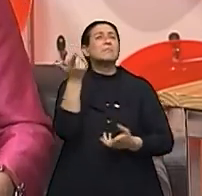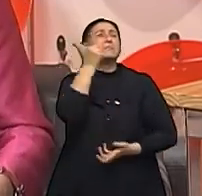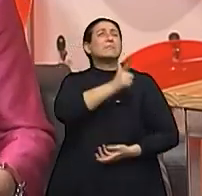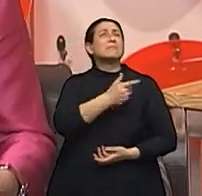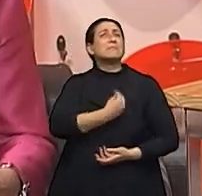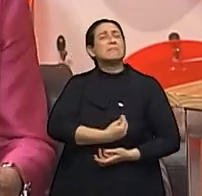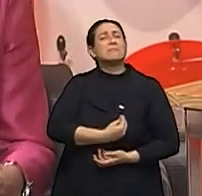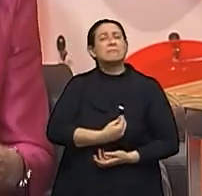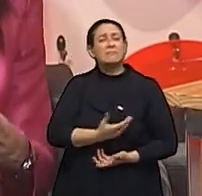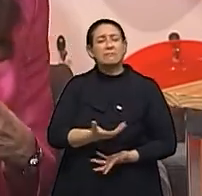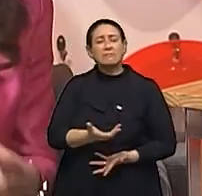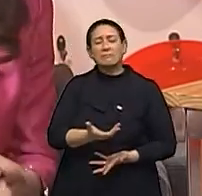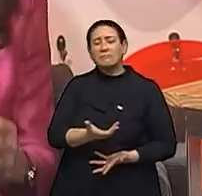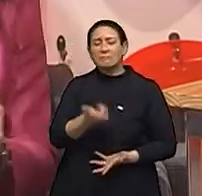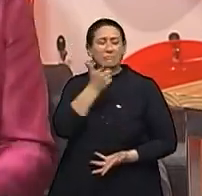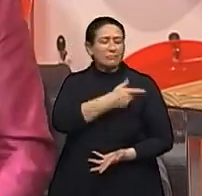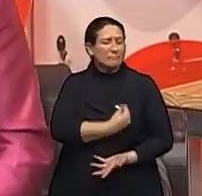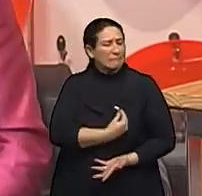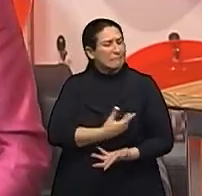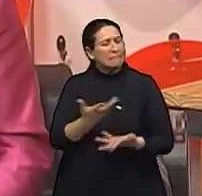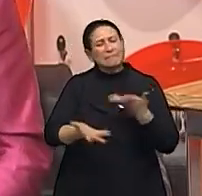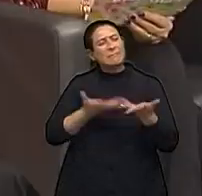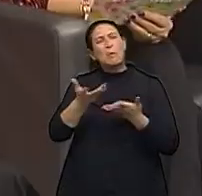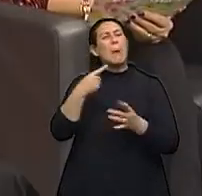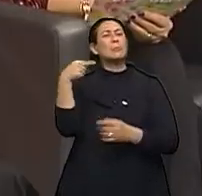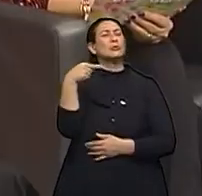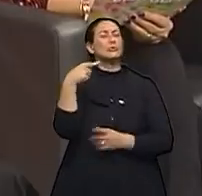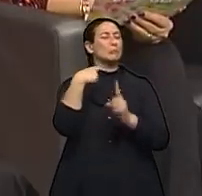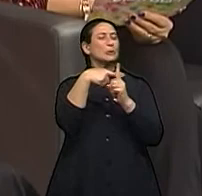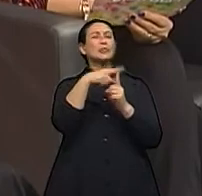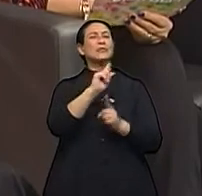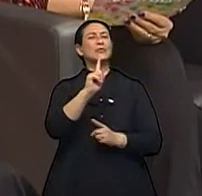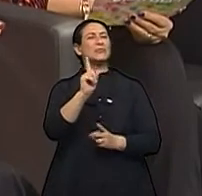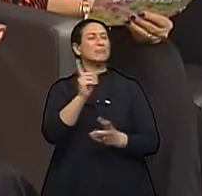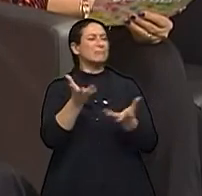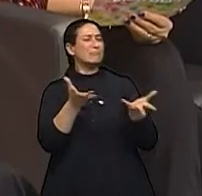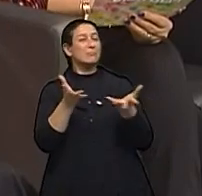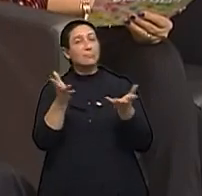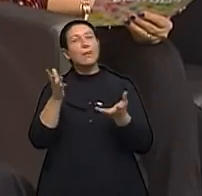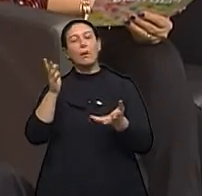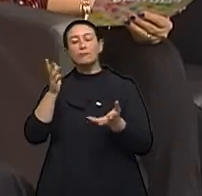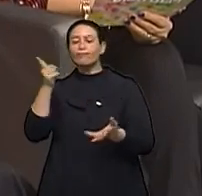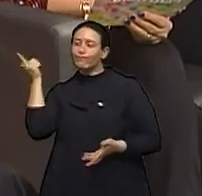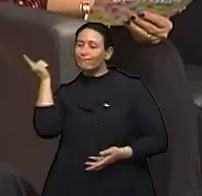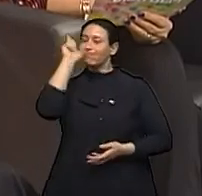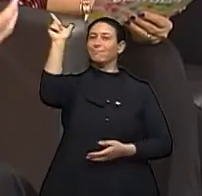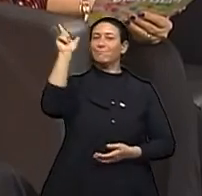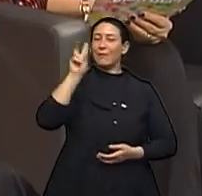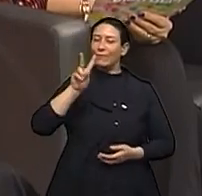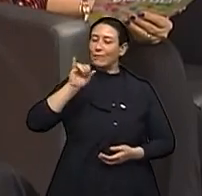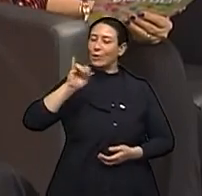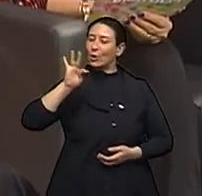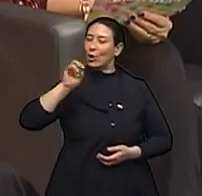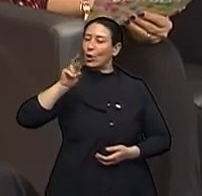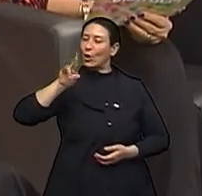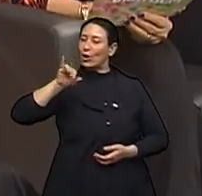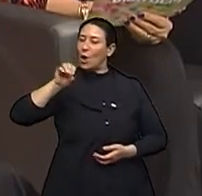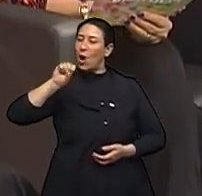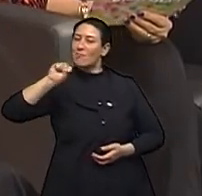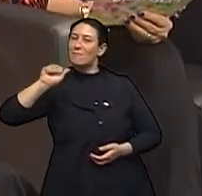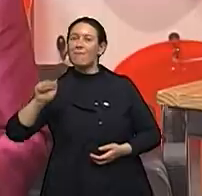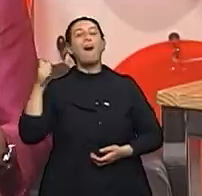sobrevivente, elas não veem como positivo. certeza. Então, é interessantíssimo ouvir essa vitoriosa,